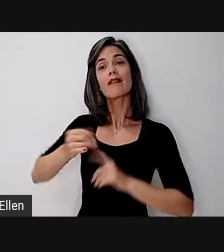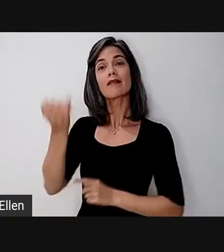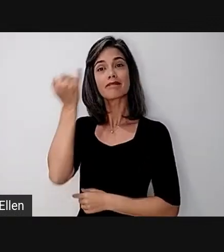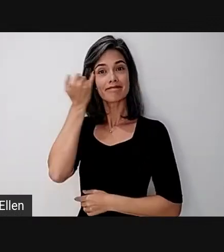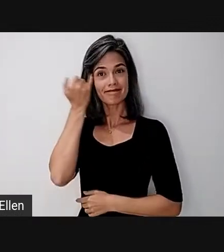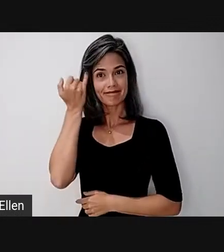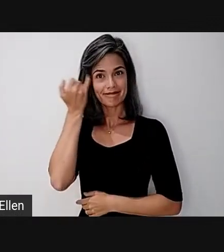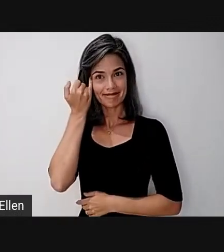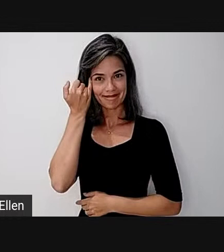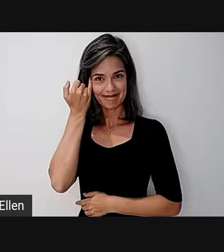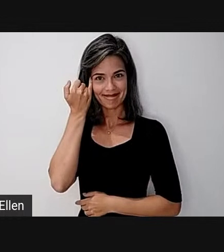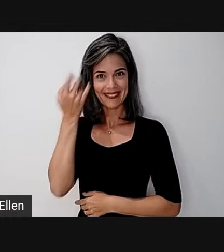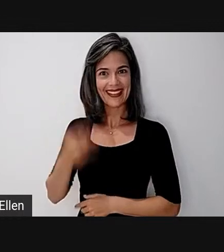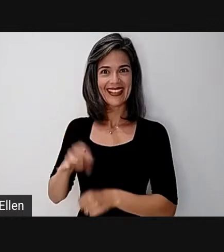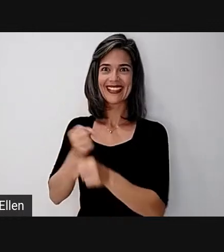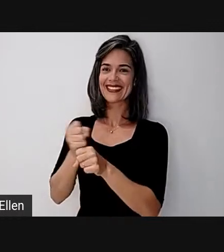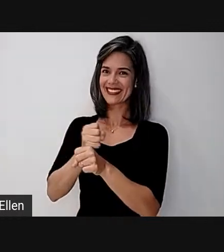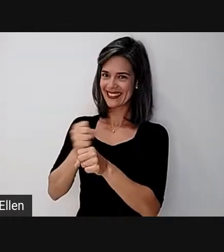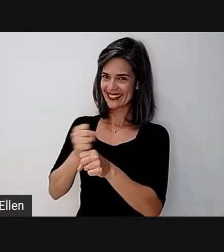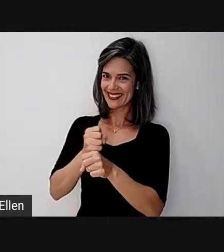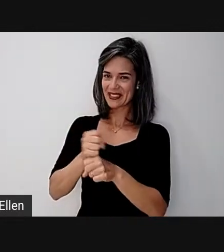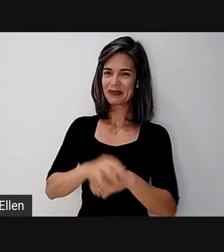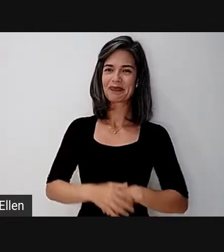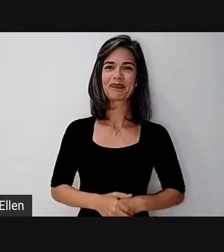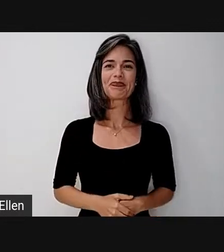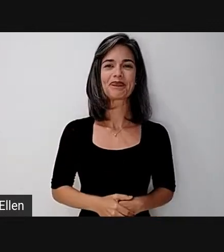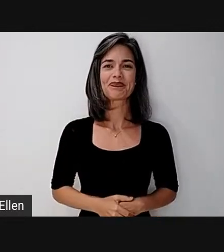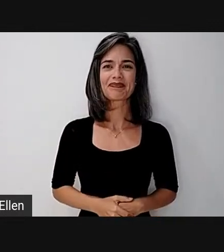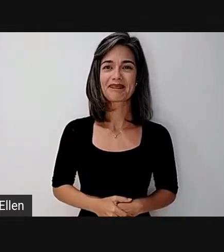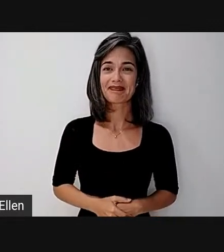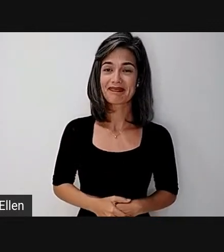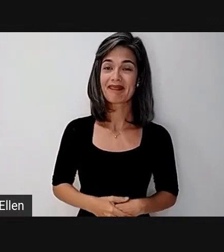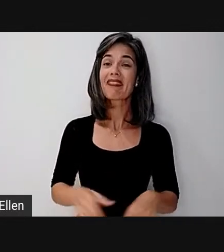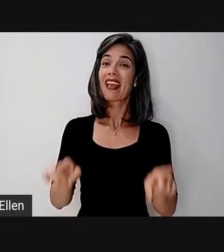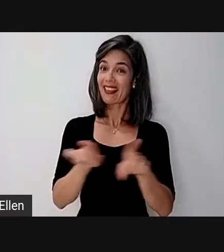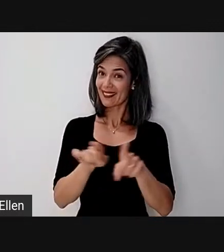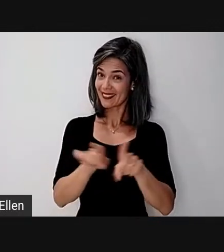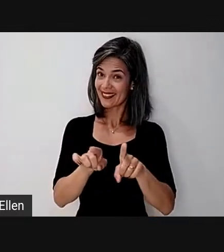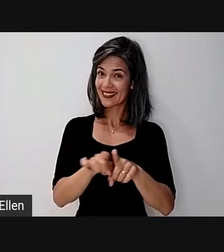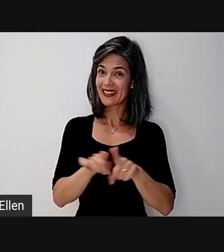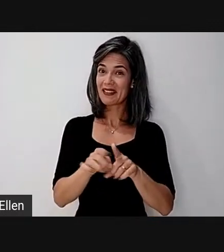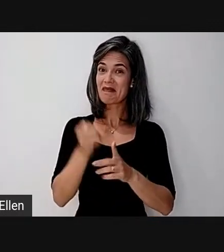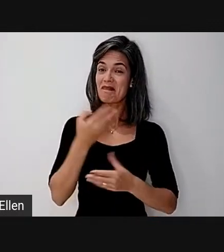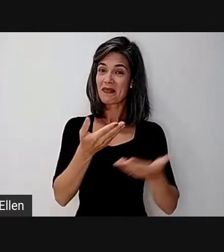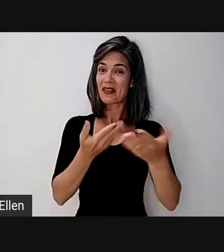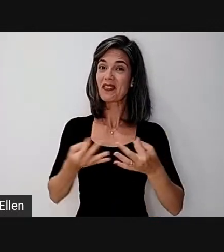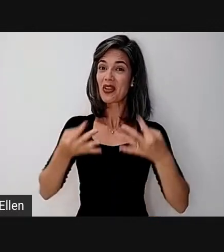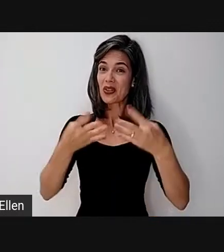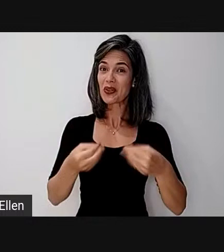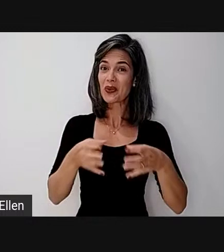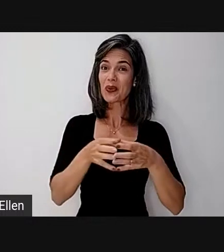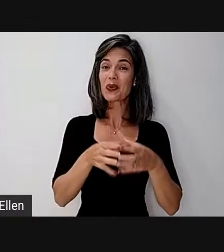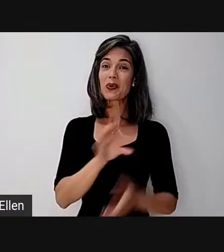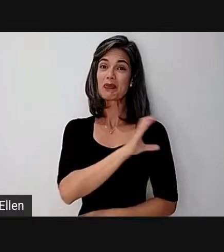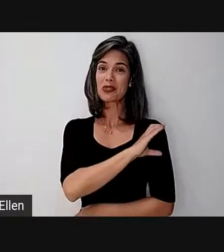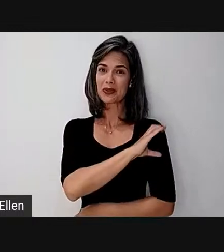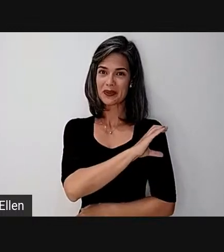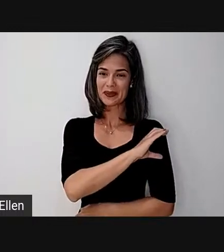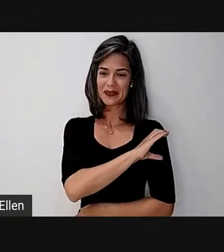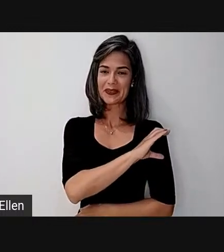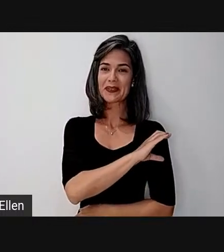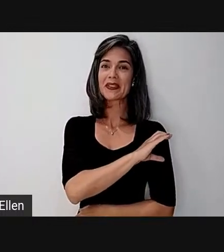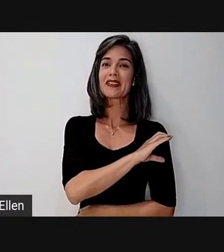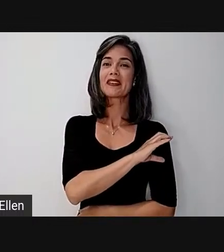2021-2022. Também dou as minhas boas-vindas a toda a equipe de coordenação, na